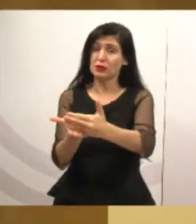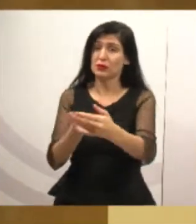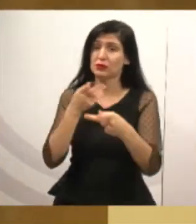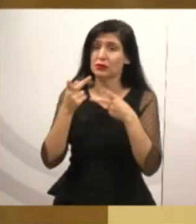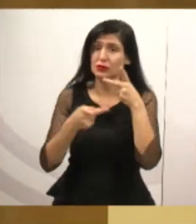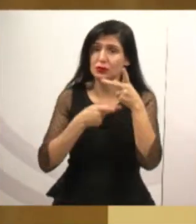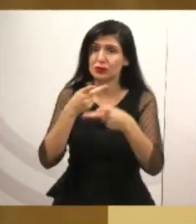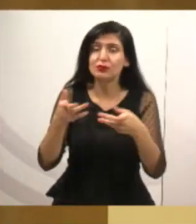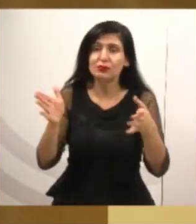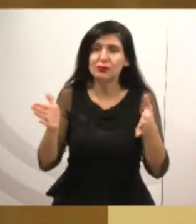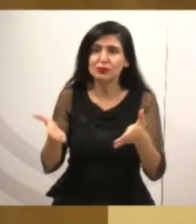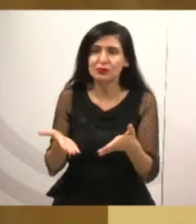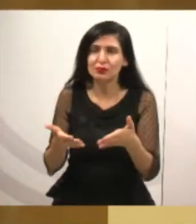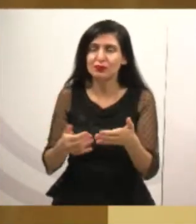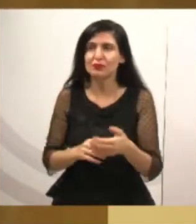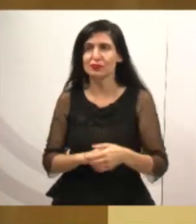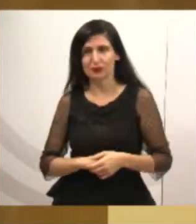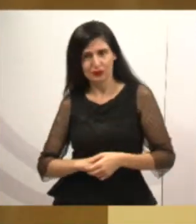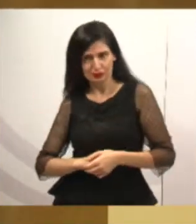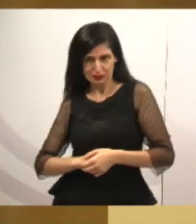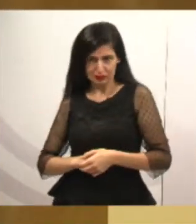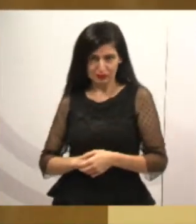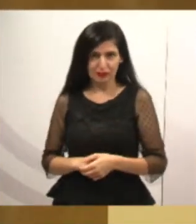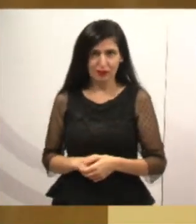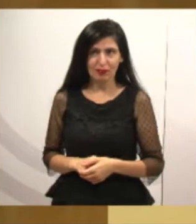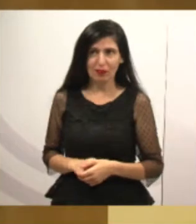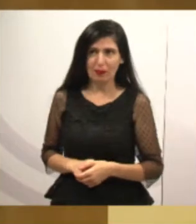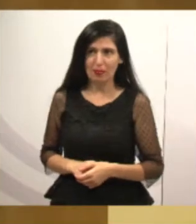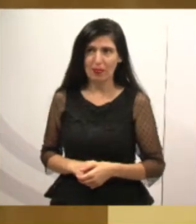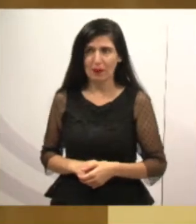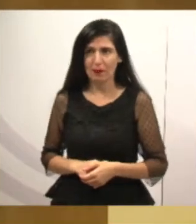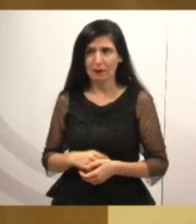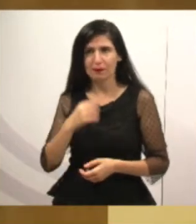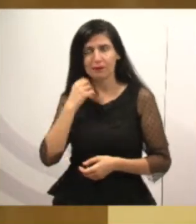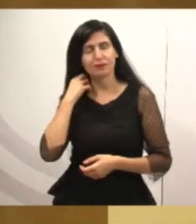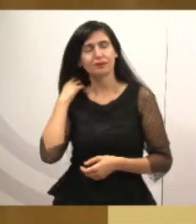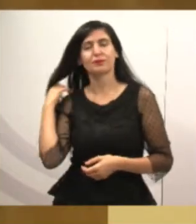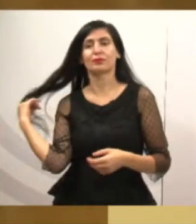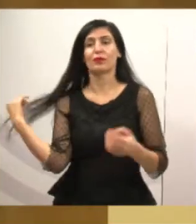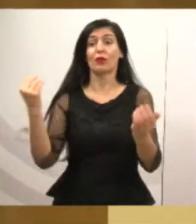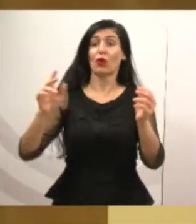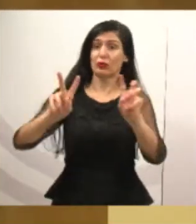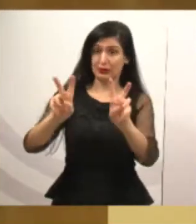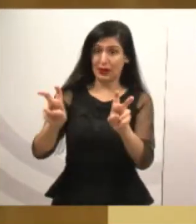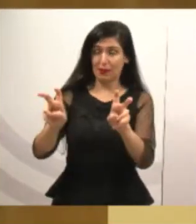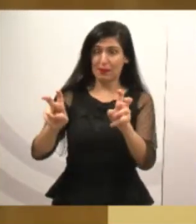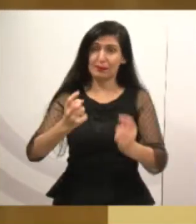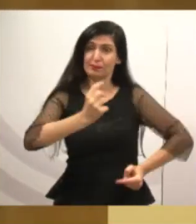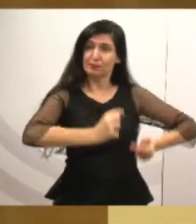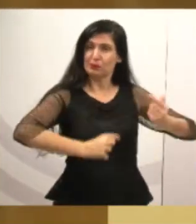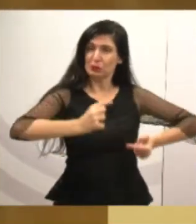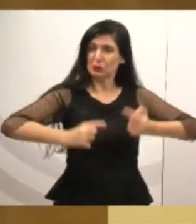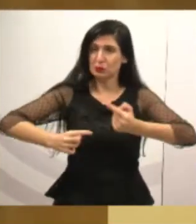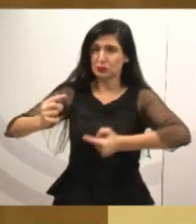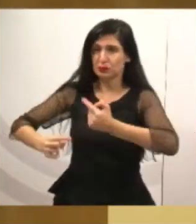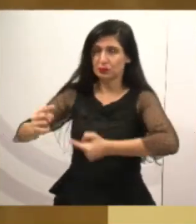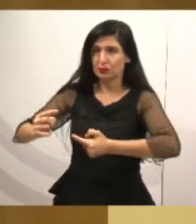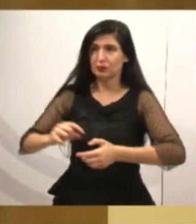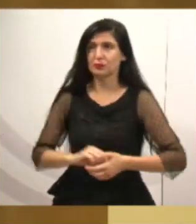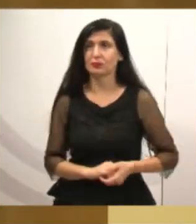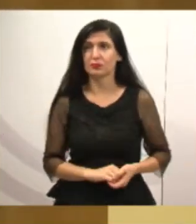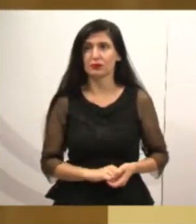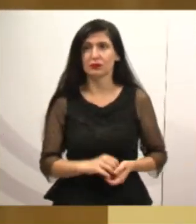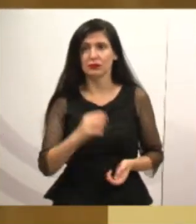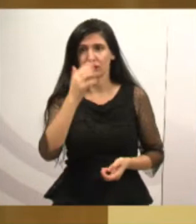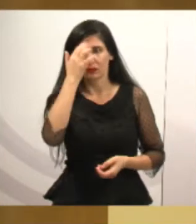já também falando em relação ao que foi aqui hoje um tema de muita discussão, em relação da retirada